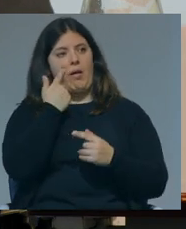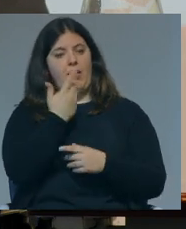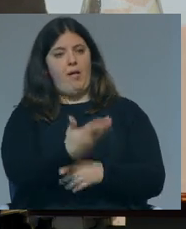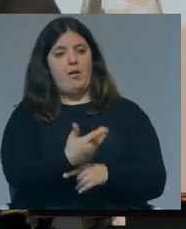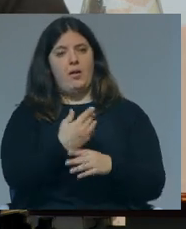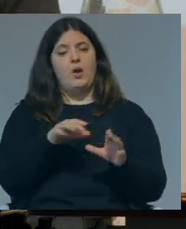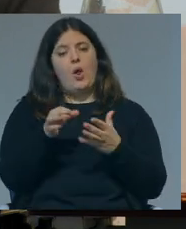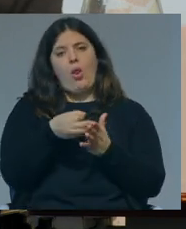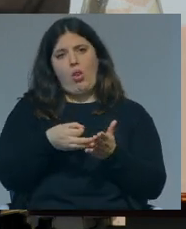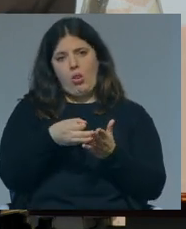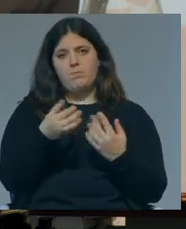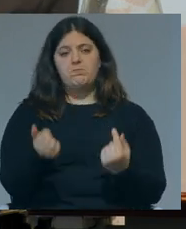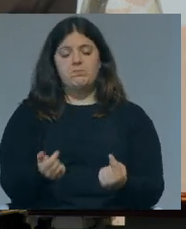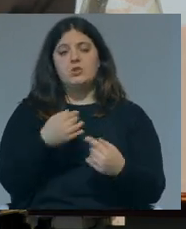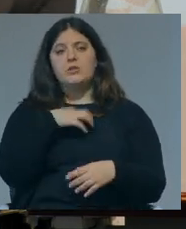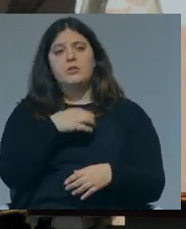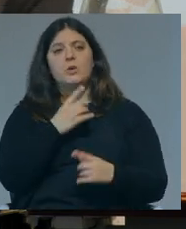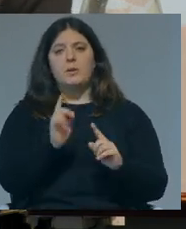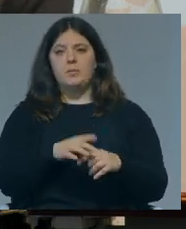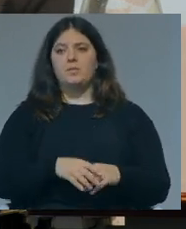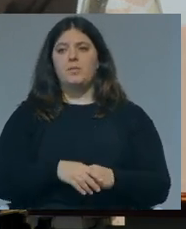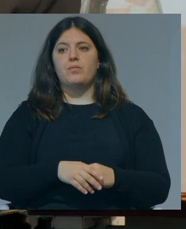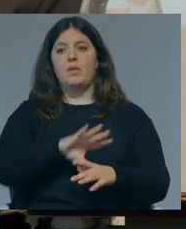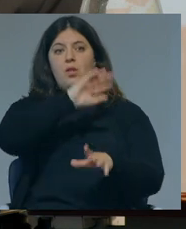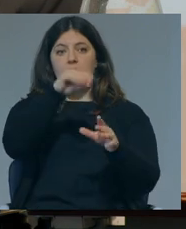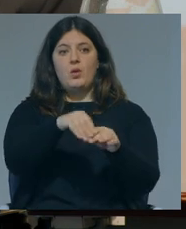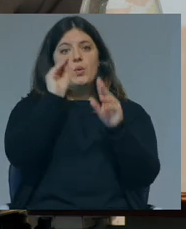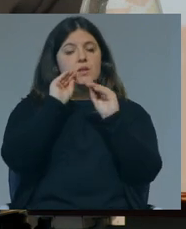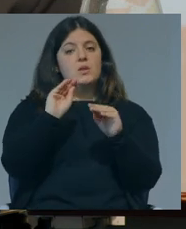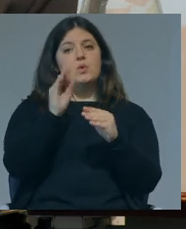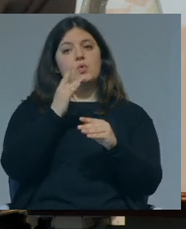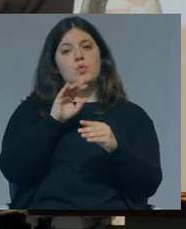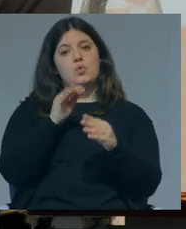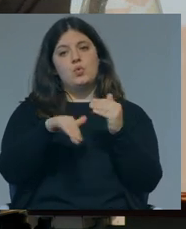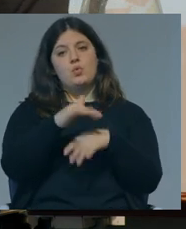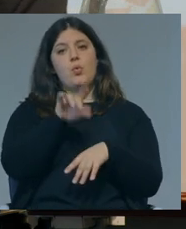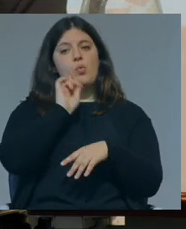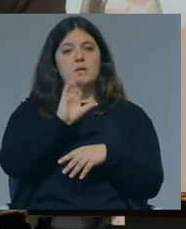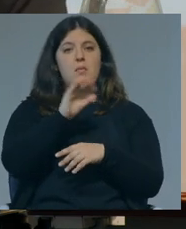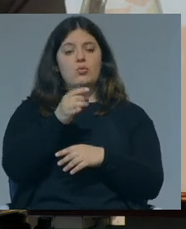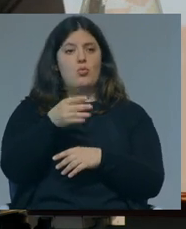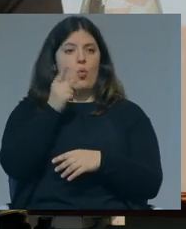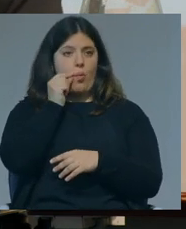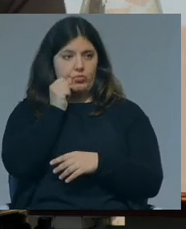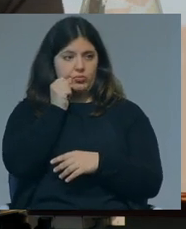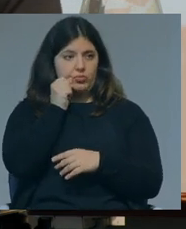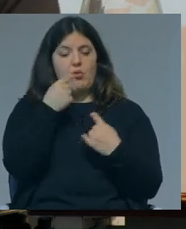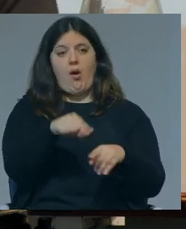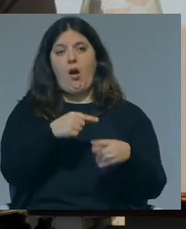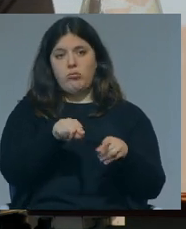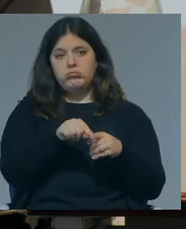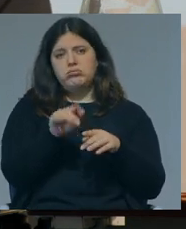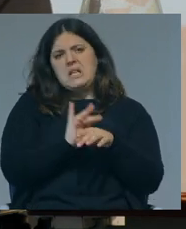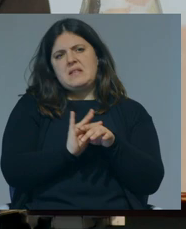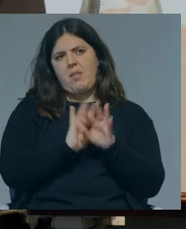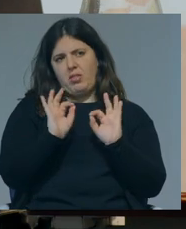minoritárias. Isto quer dizer que há no ensino superior muitas jovens, muito mais mulheres que homens, ou sensivelmente mais